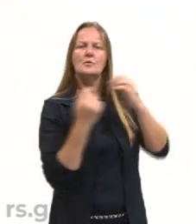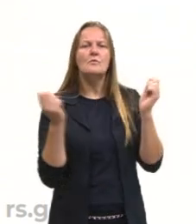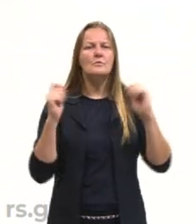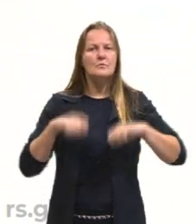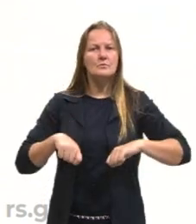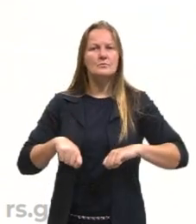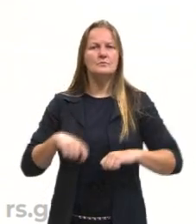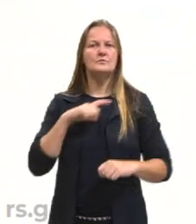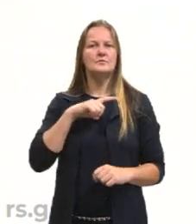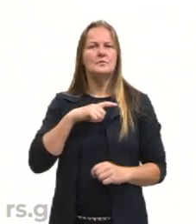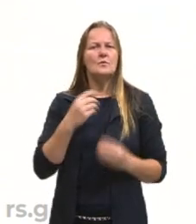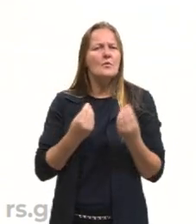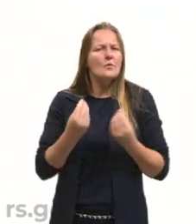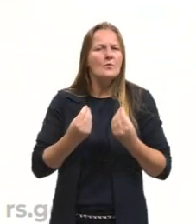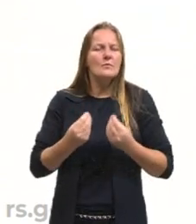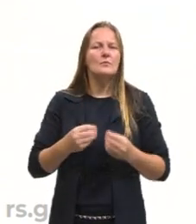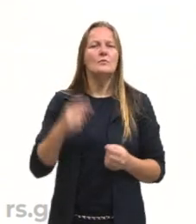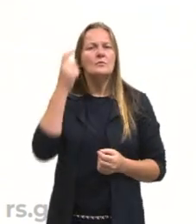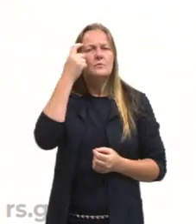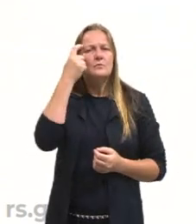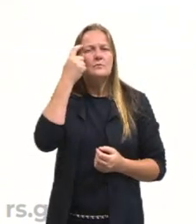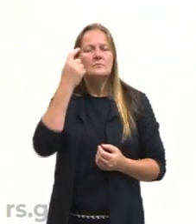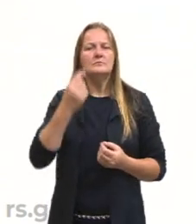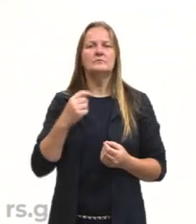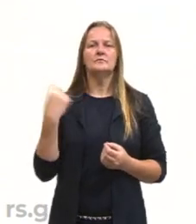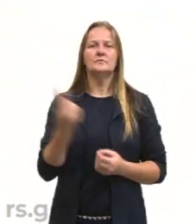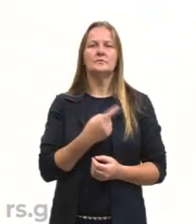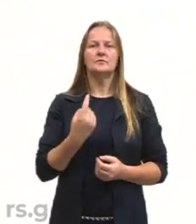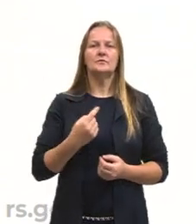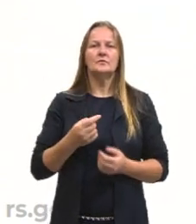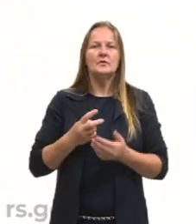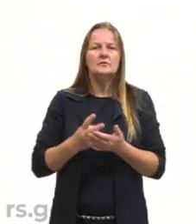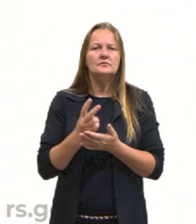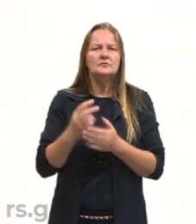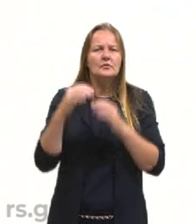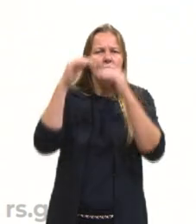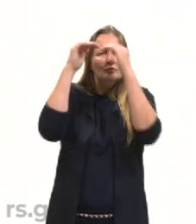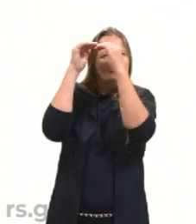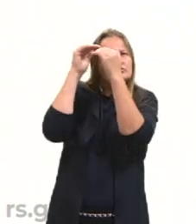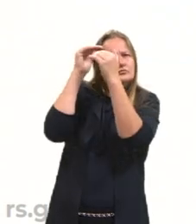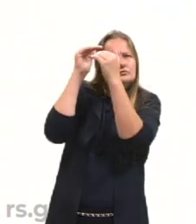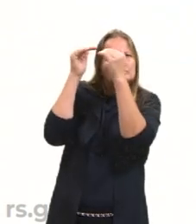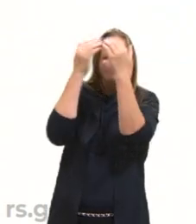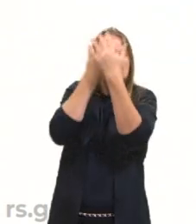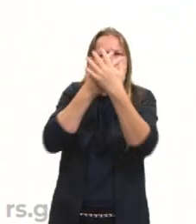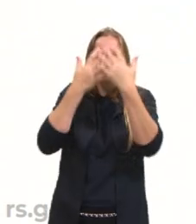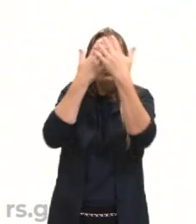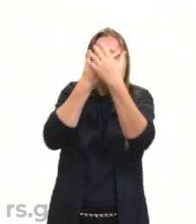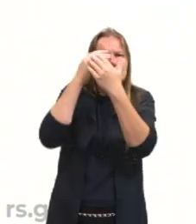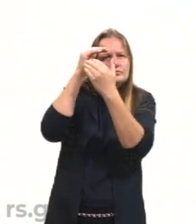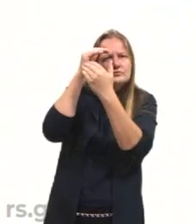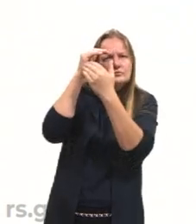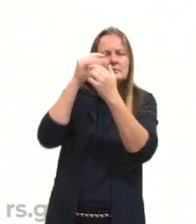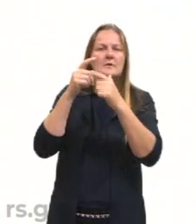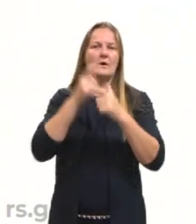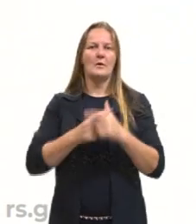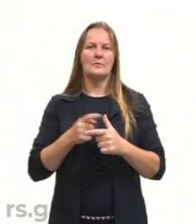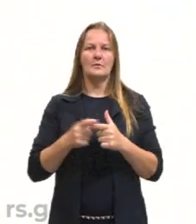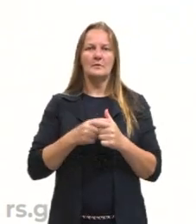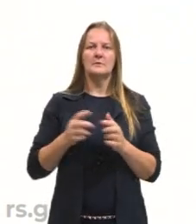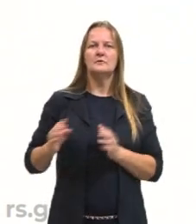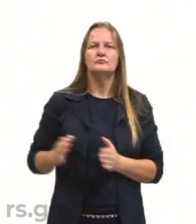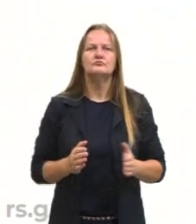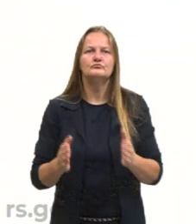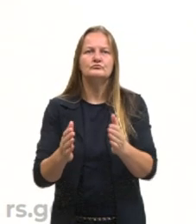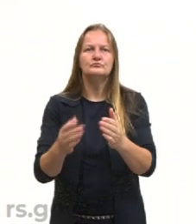saídas ou refletir sobre nós ficarmos na sombra, etc. e tal, a partir desse nosso problema que ele vai percorrer